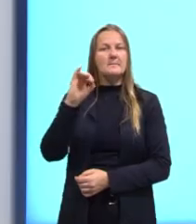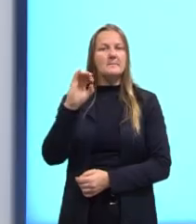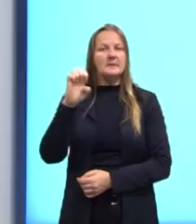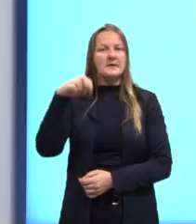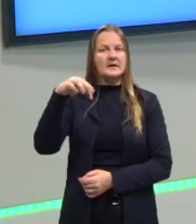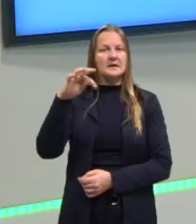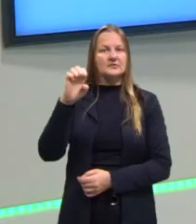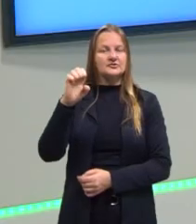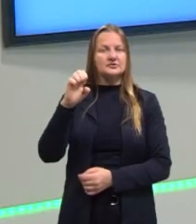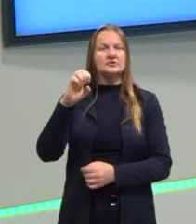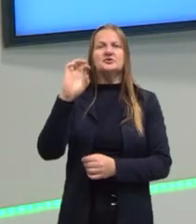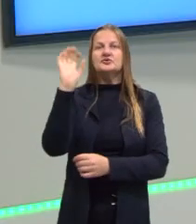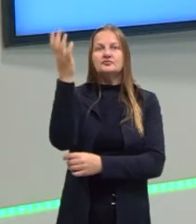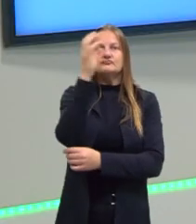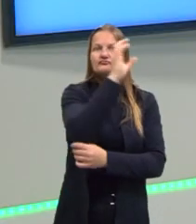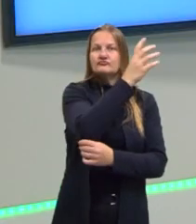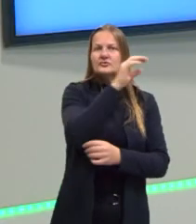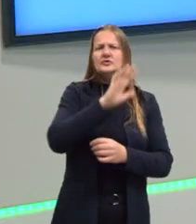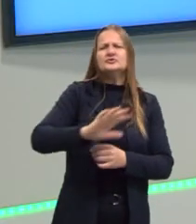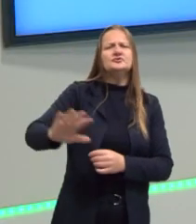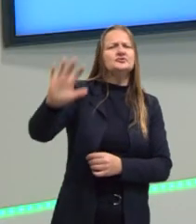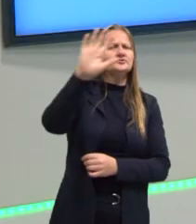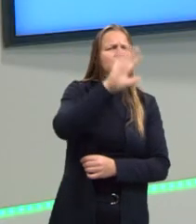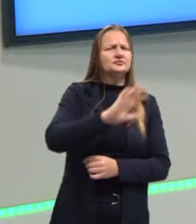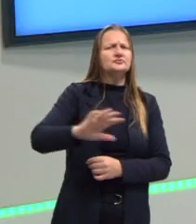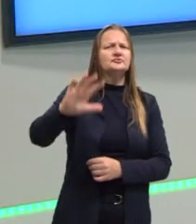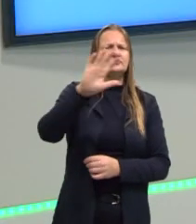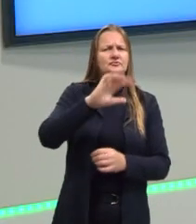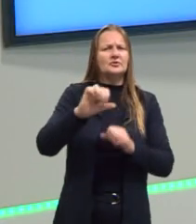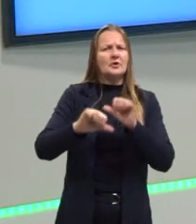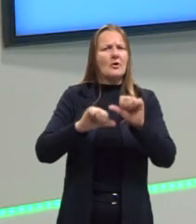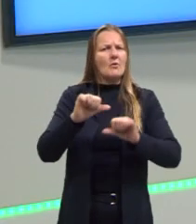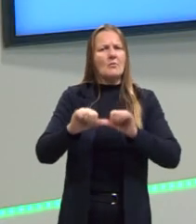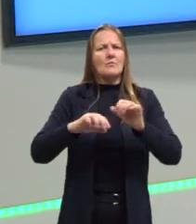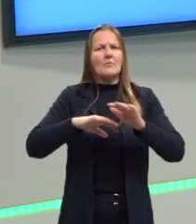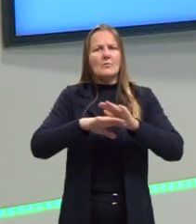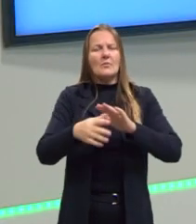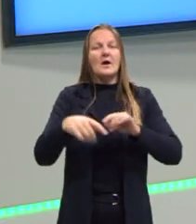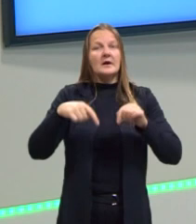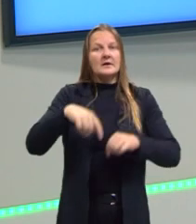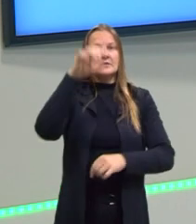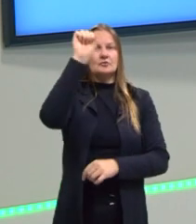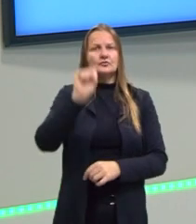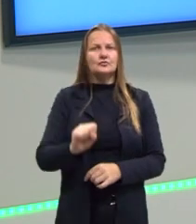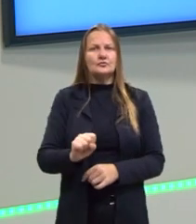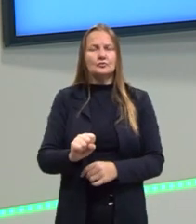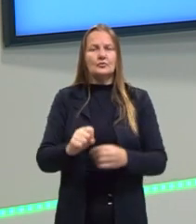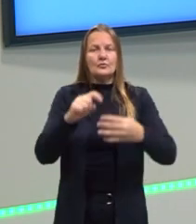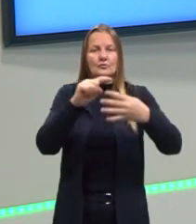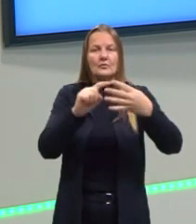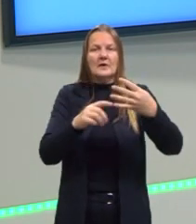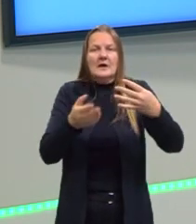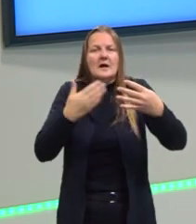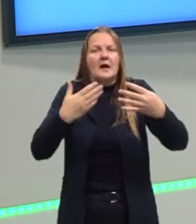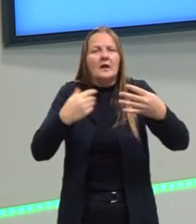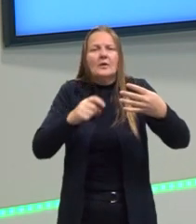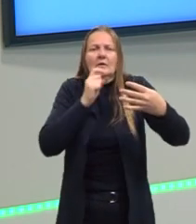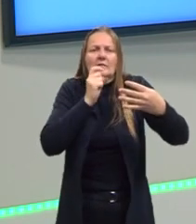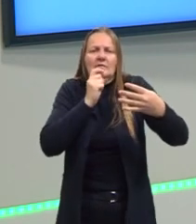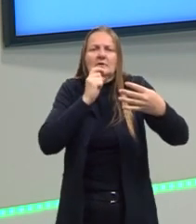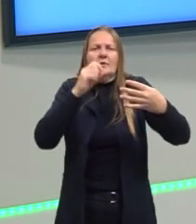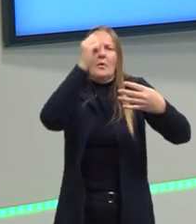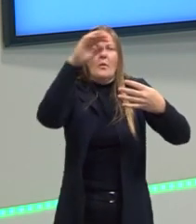mudanças que a gente vê, assim, no dia, né? principalmente aqui no sul, tem dia que tem as quatro estações, né? A gente